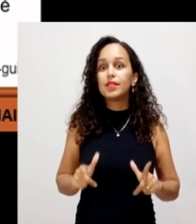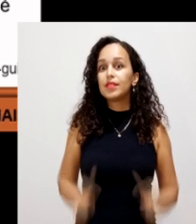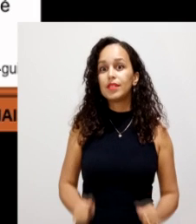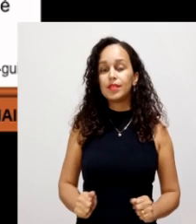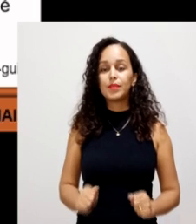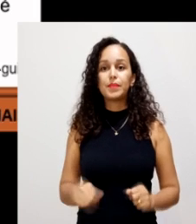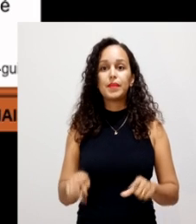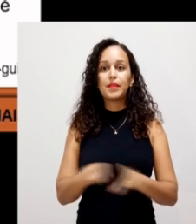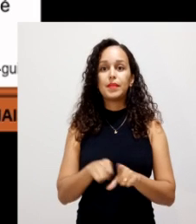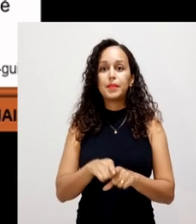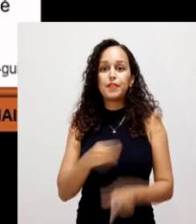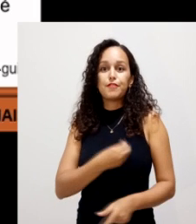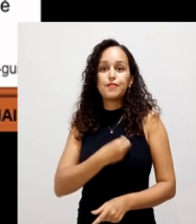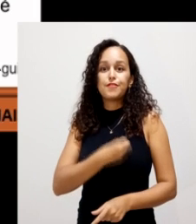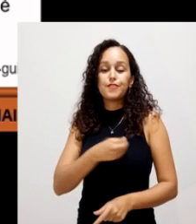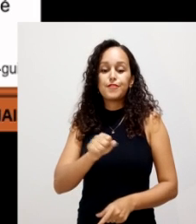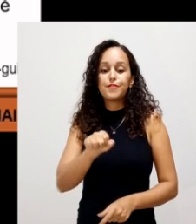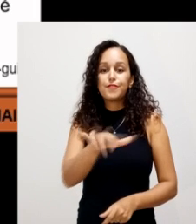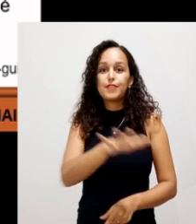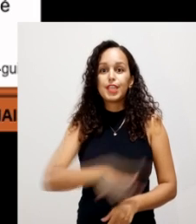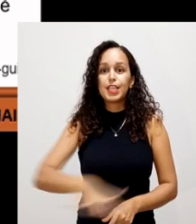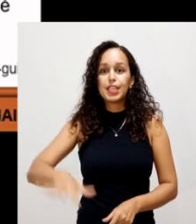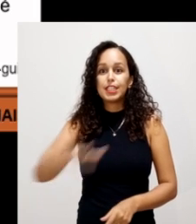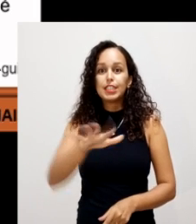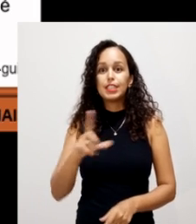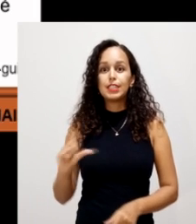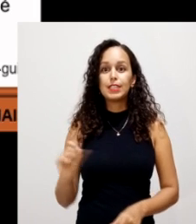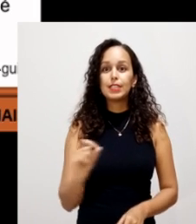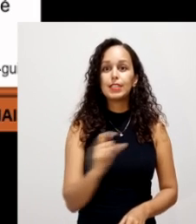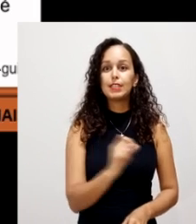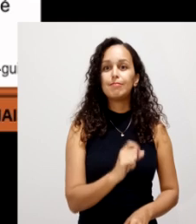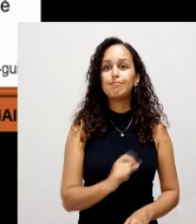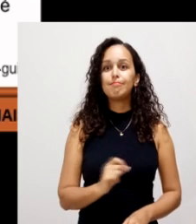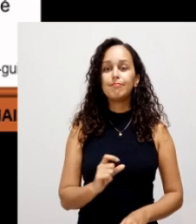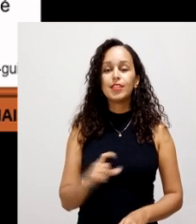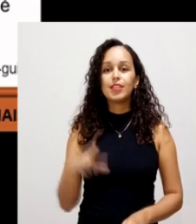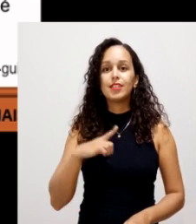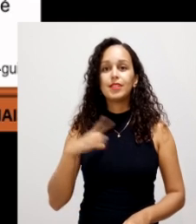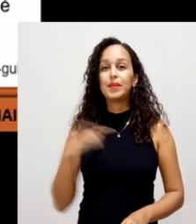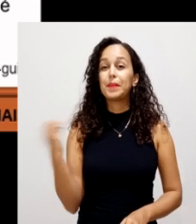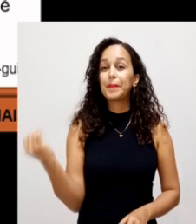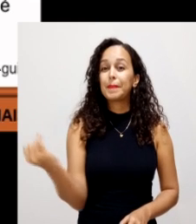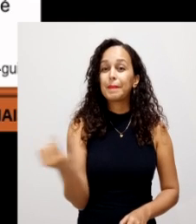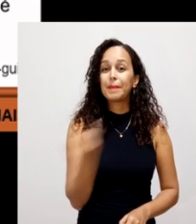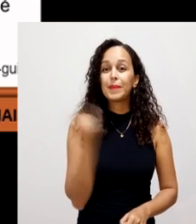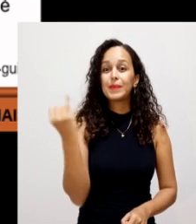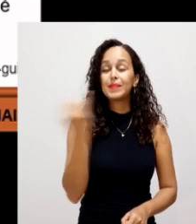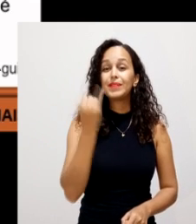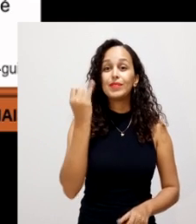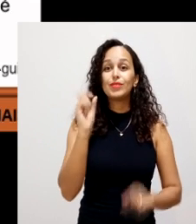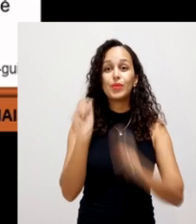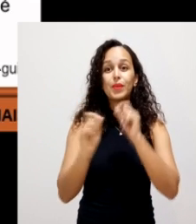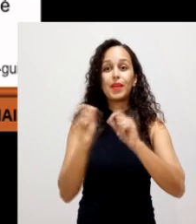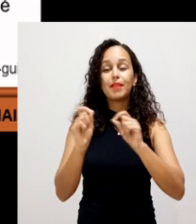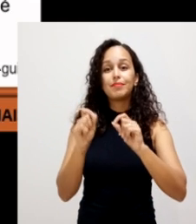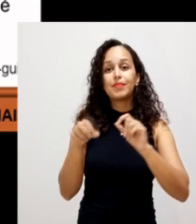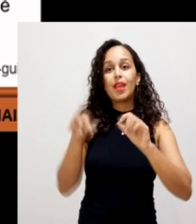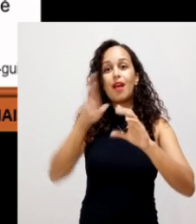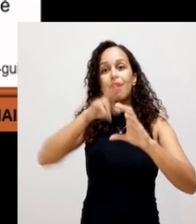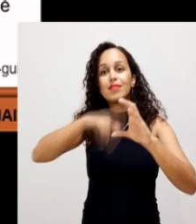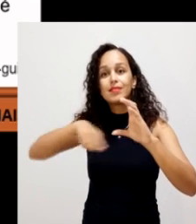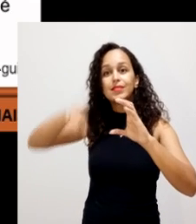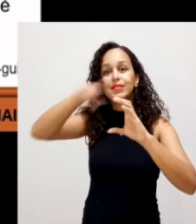habitat para muitos micro-organismos, ele tem uma função extremamente importante. Ele realiza a ciclagem de nutrientes.